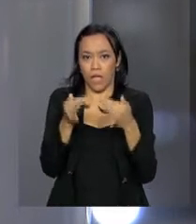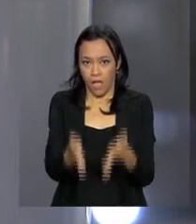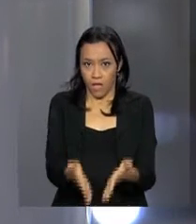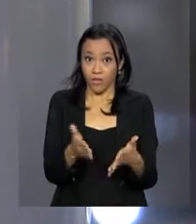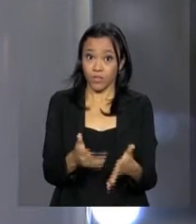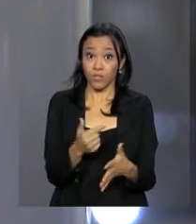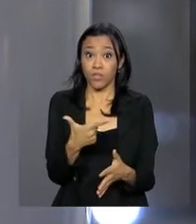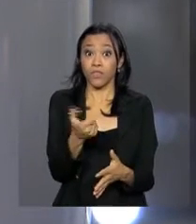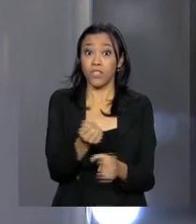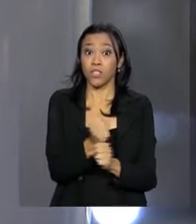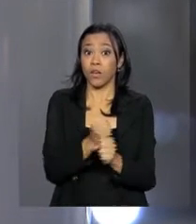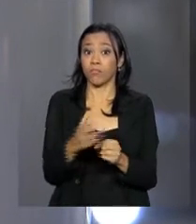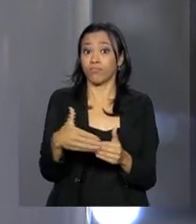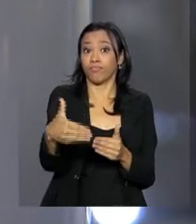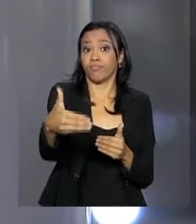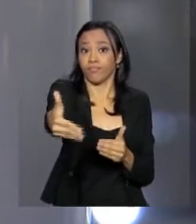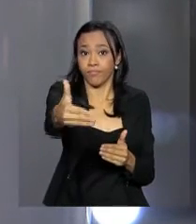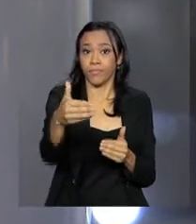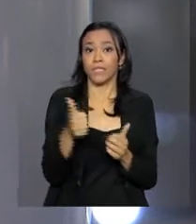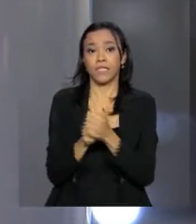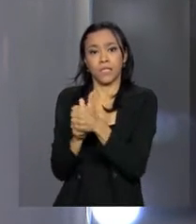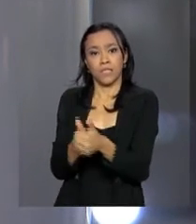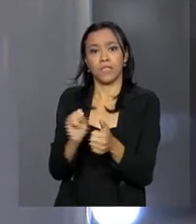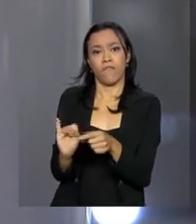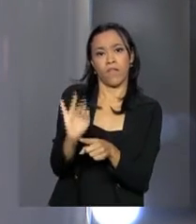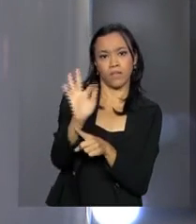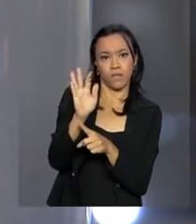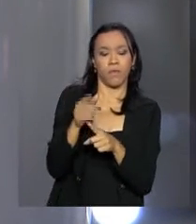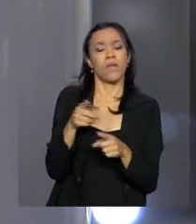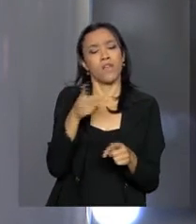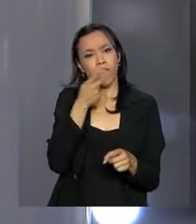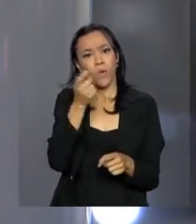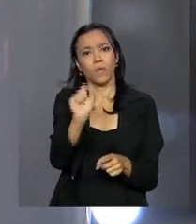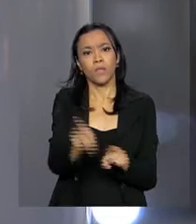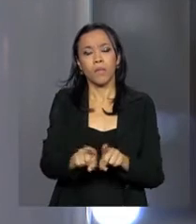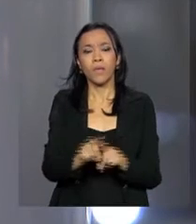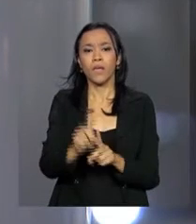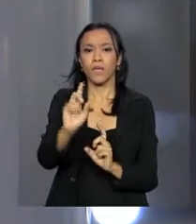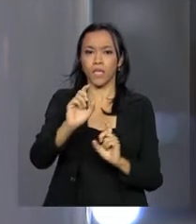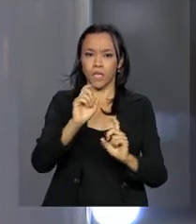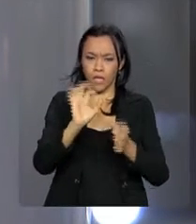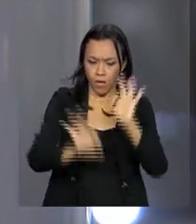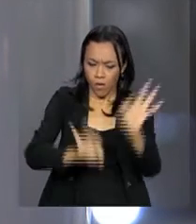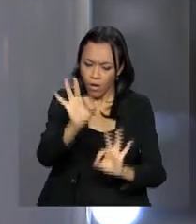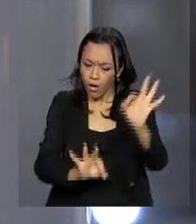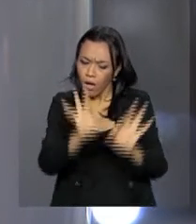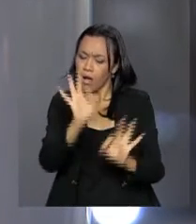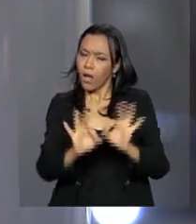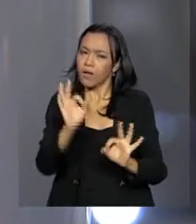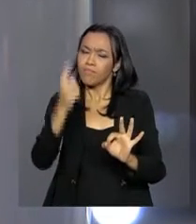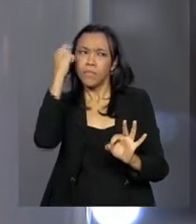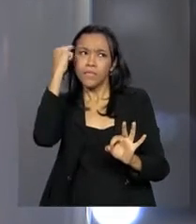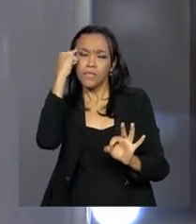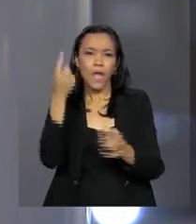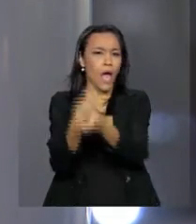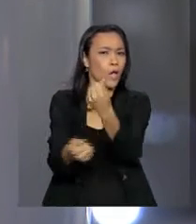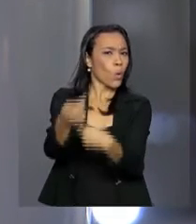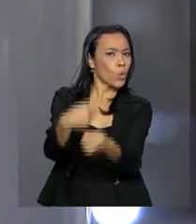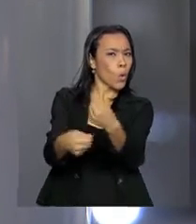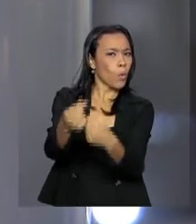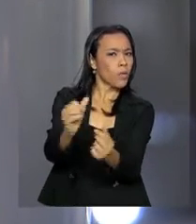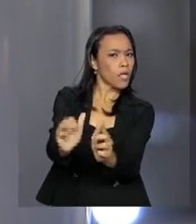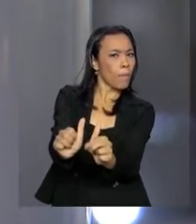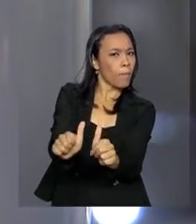nos próximos 20 anos ao índice da inflação. Ele também afirmou que o planejamento foi pensado, considerando que a economia já